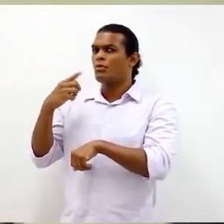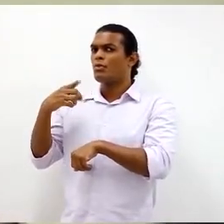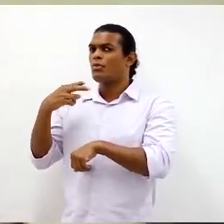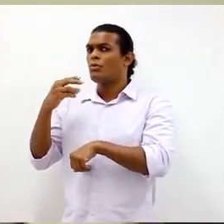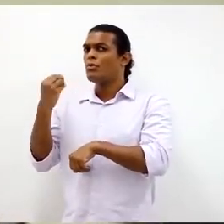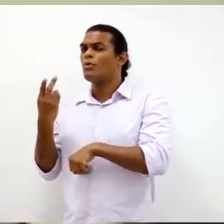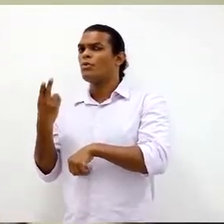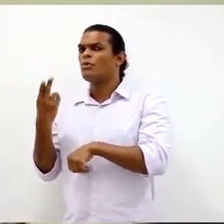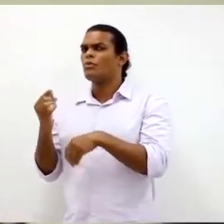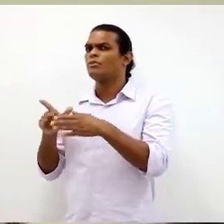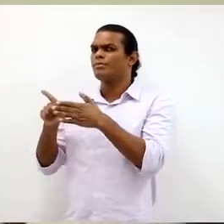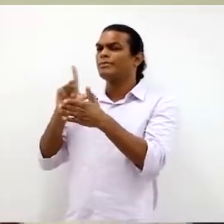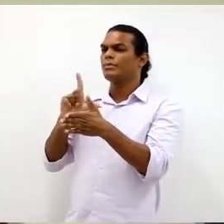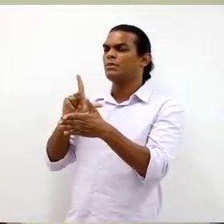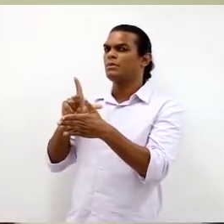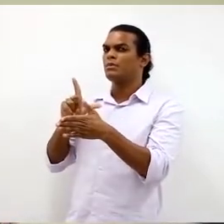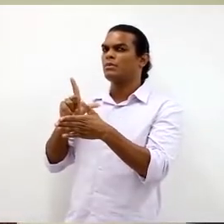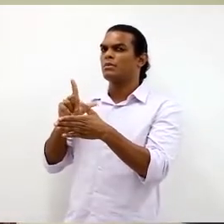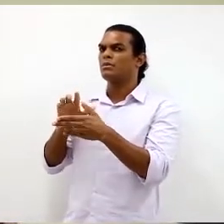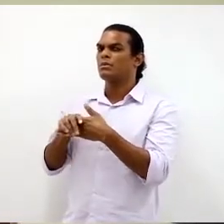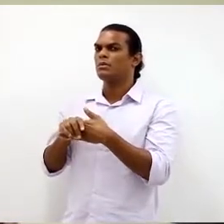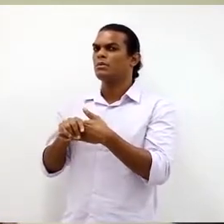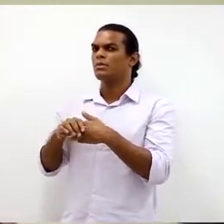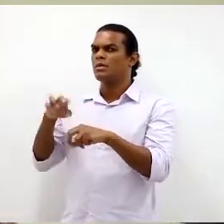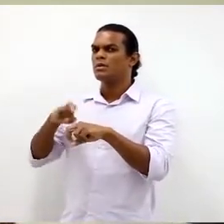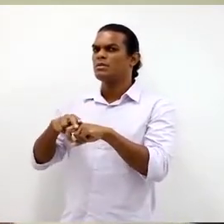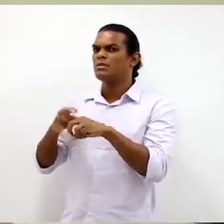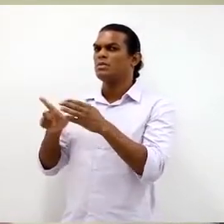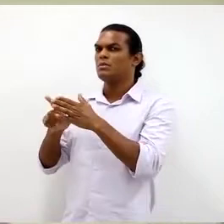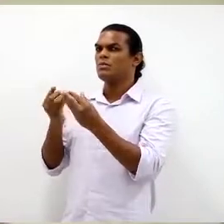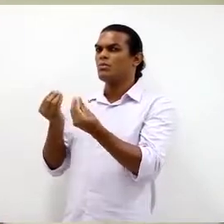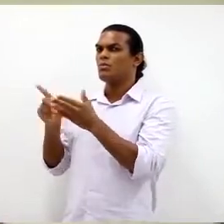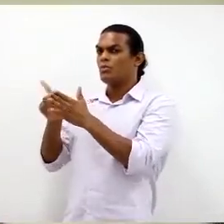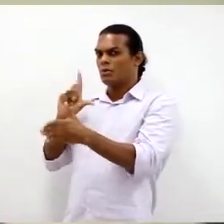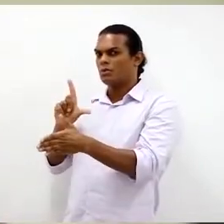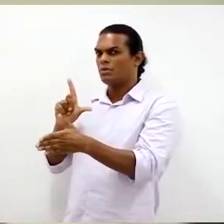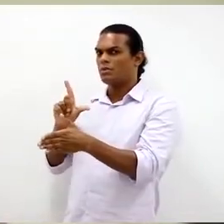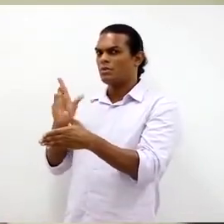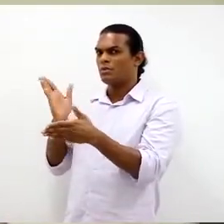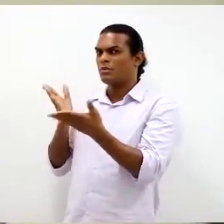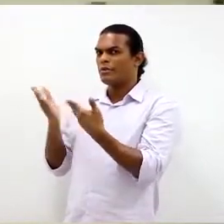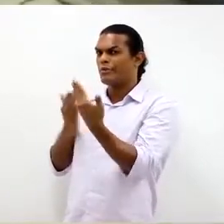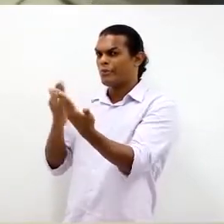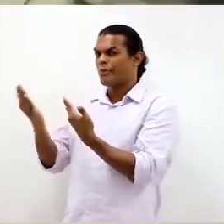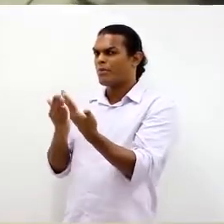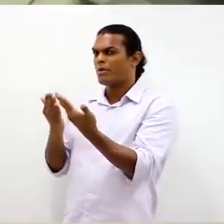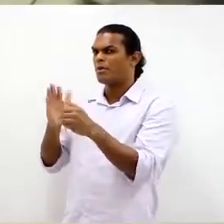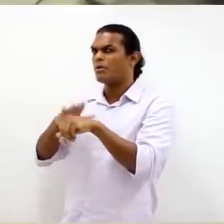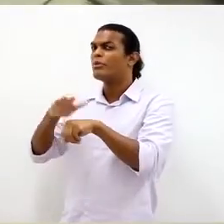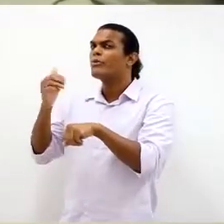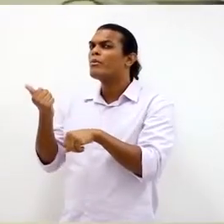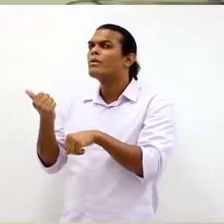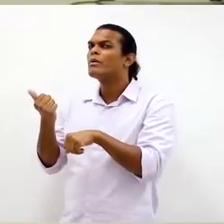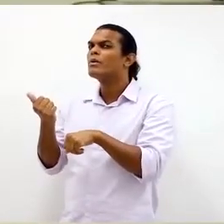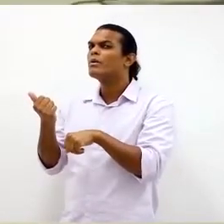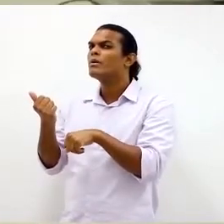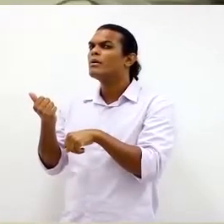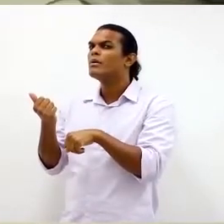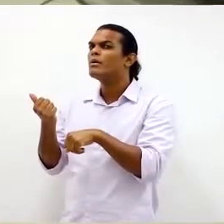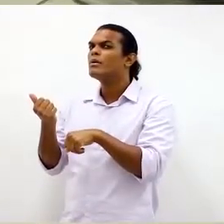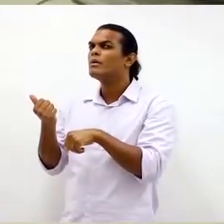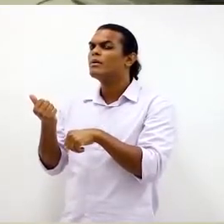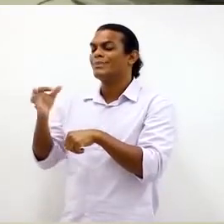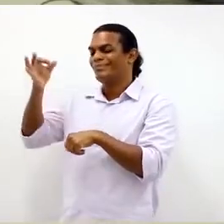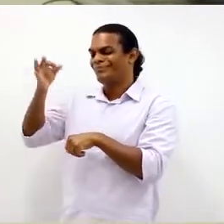vai como você normalmente estava sentado. Sente lá. E essa agora? Entre uma e outra, qual que é melhor para você? Mais confortável e correto.